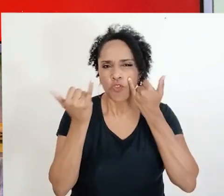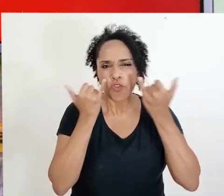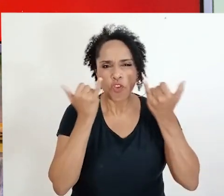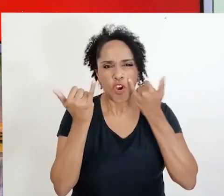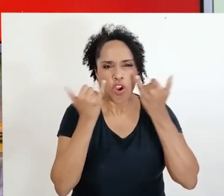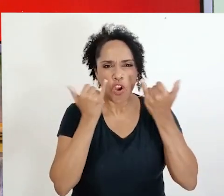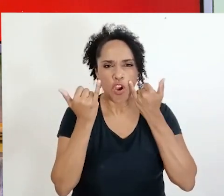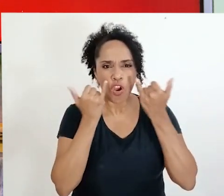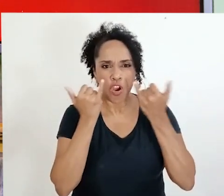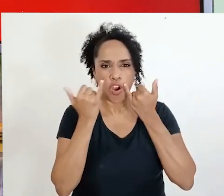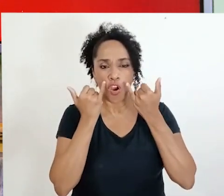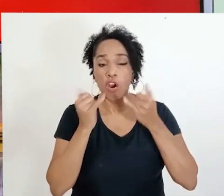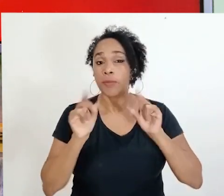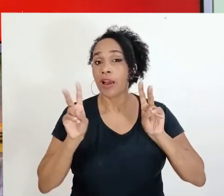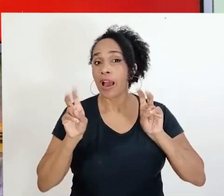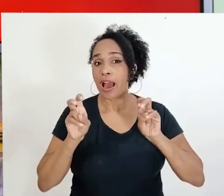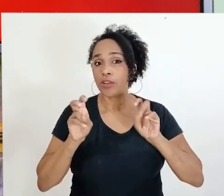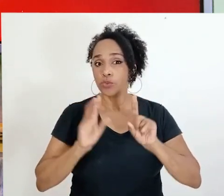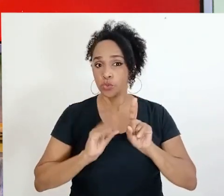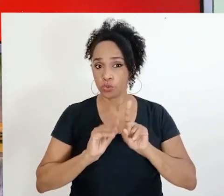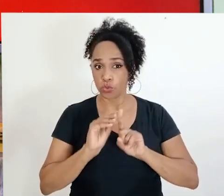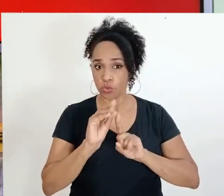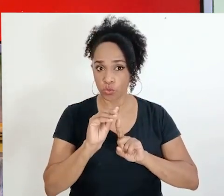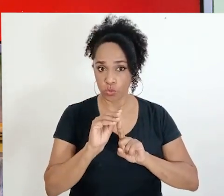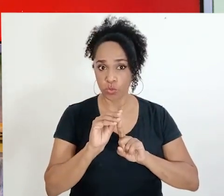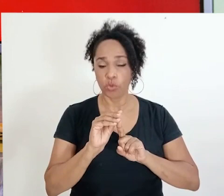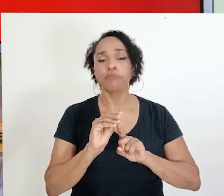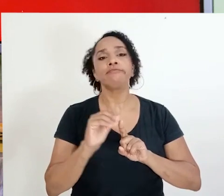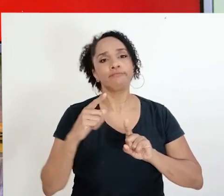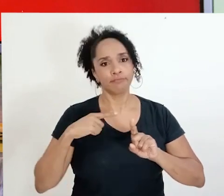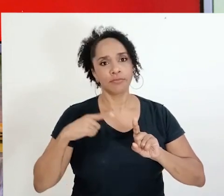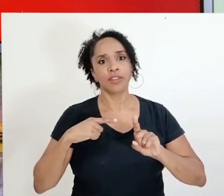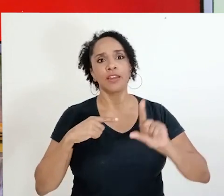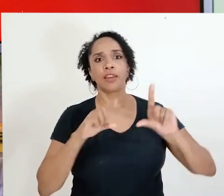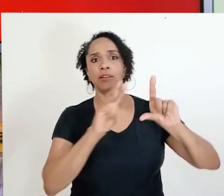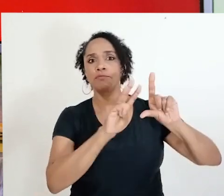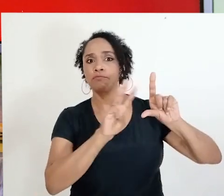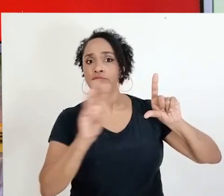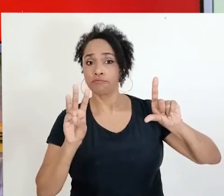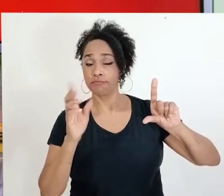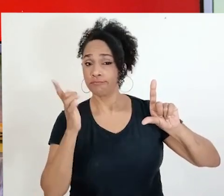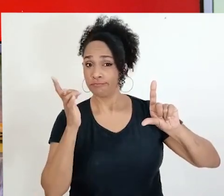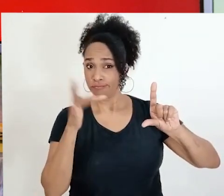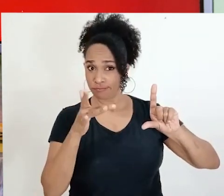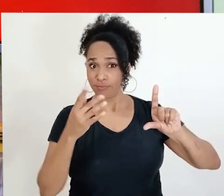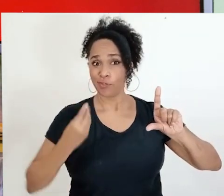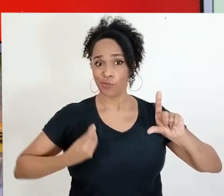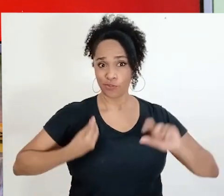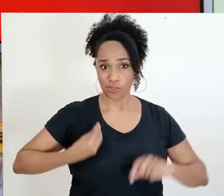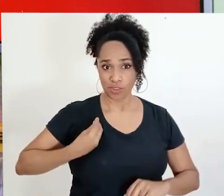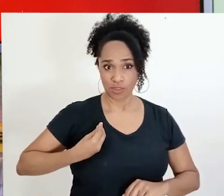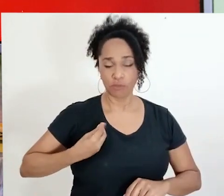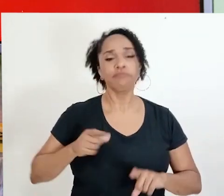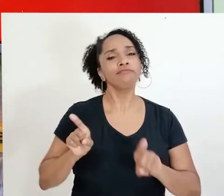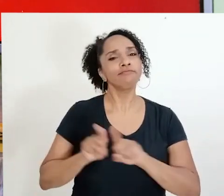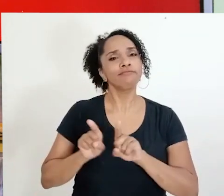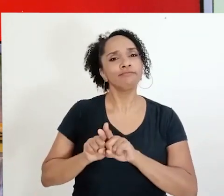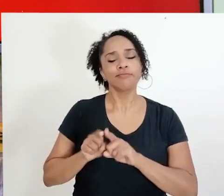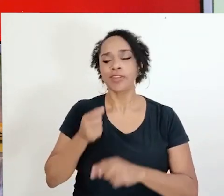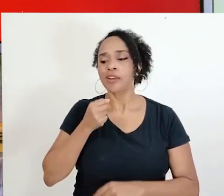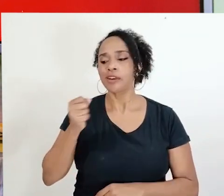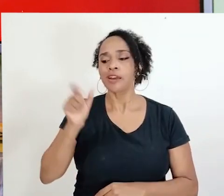para informação e conscientização sobre o tema, com manutenção de página especial no portal.